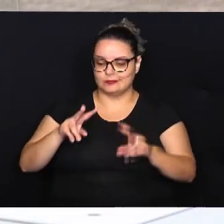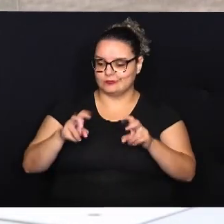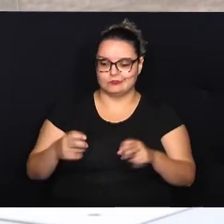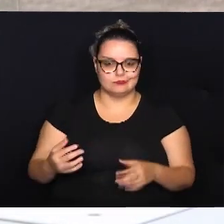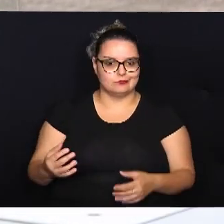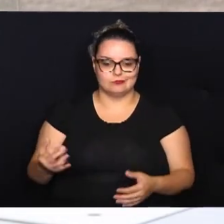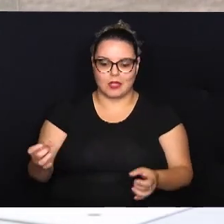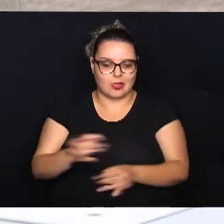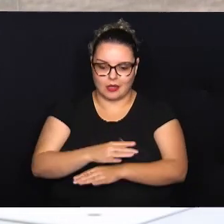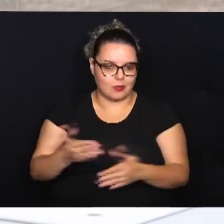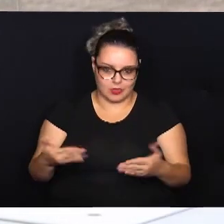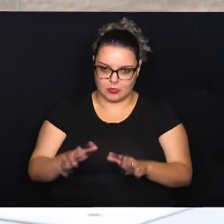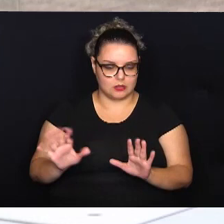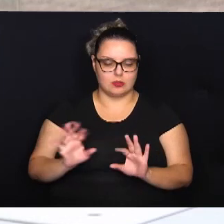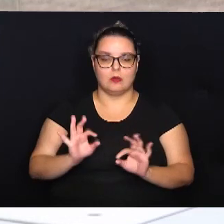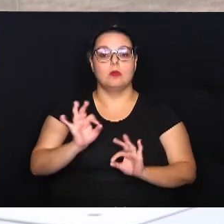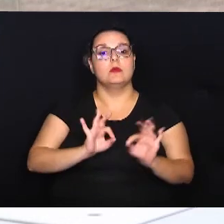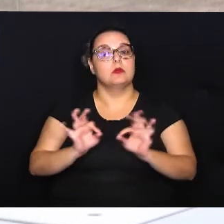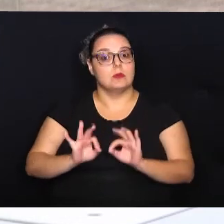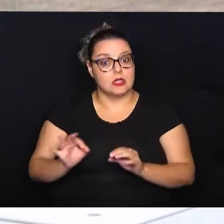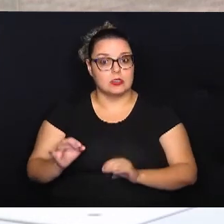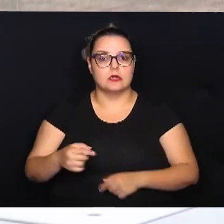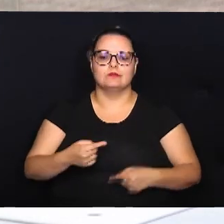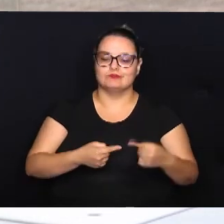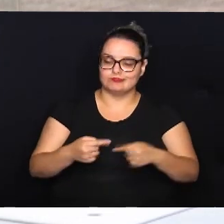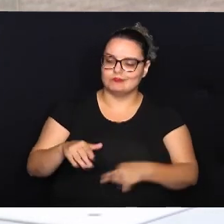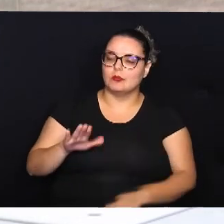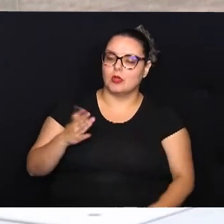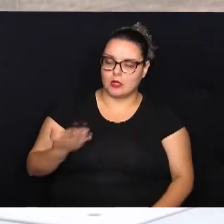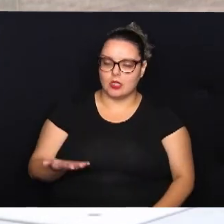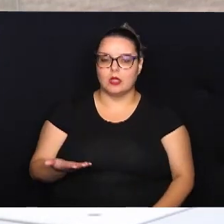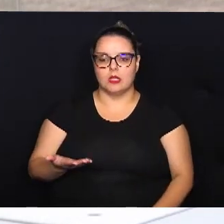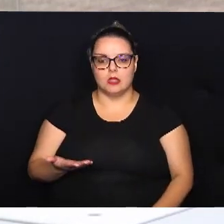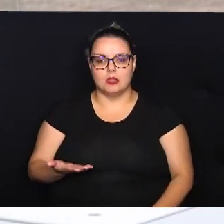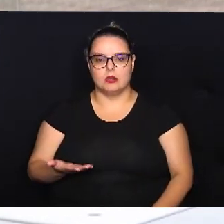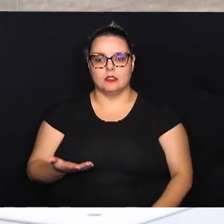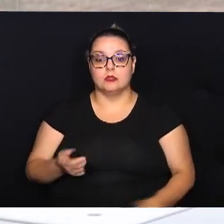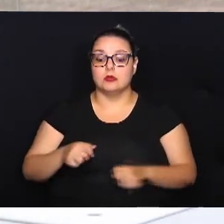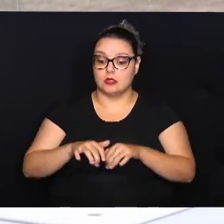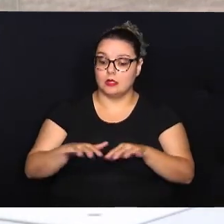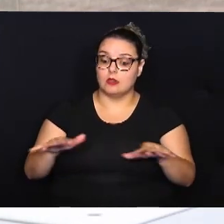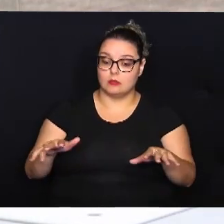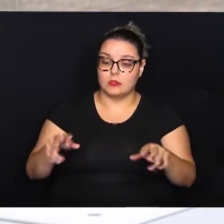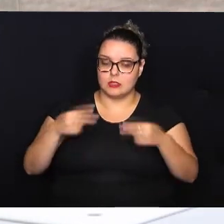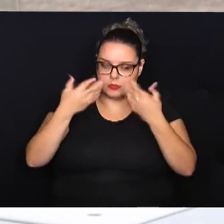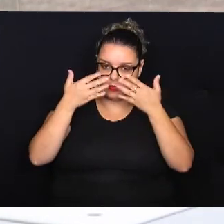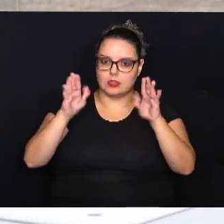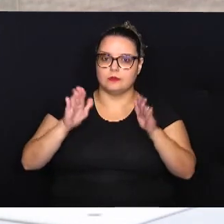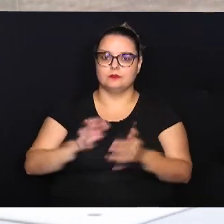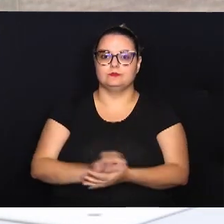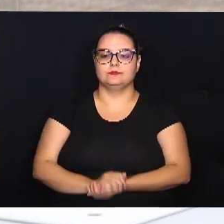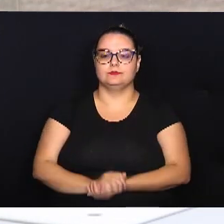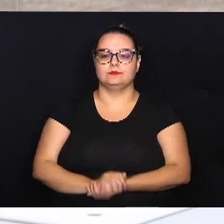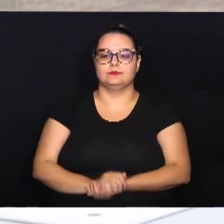não se esgota agora. A gente tem que estar preparado e tem que discutir mais e tem que realmente ampliar a nossa visão para esse tema.